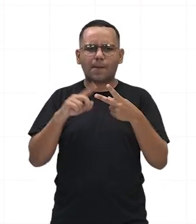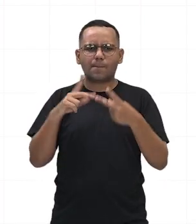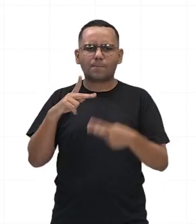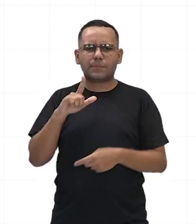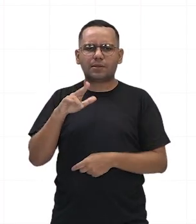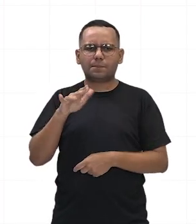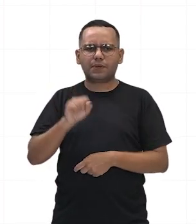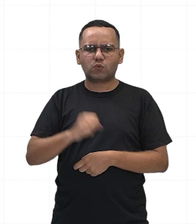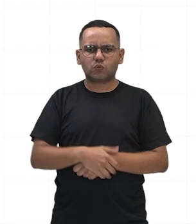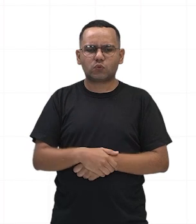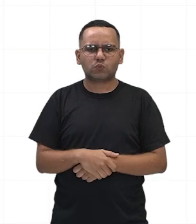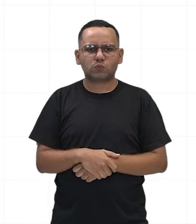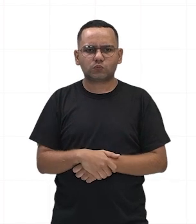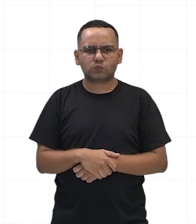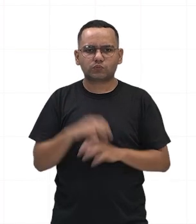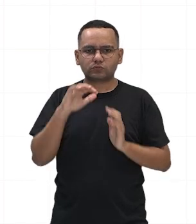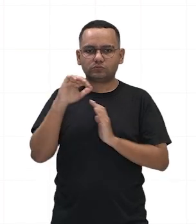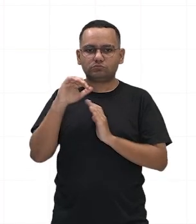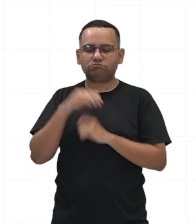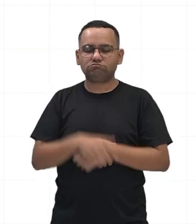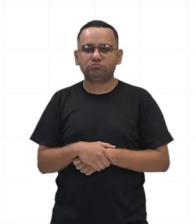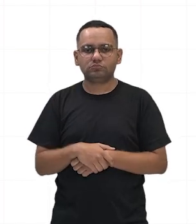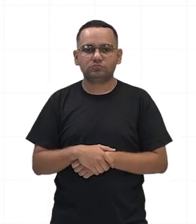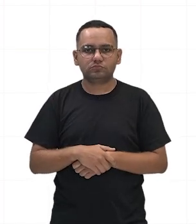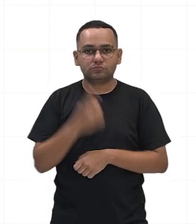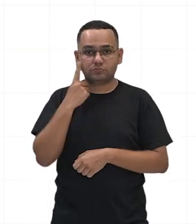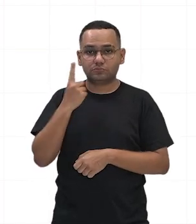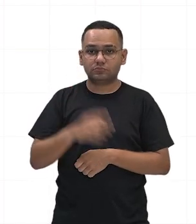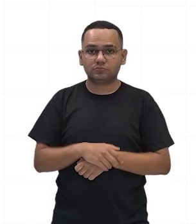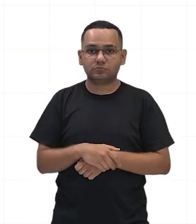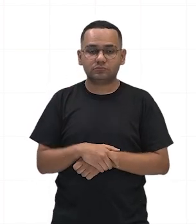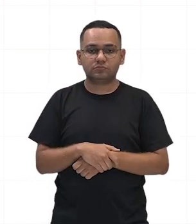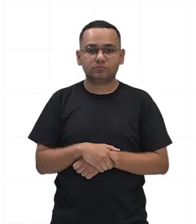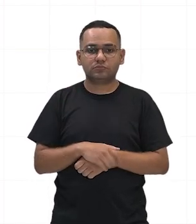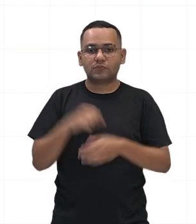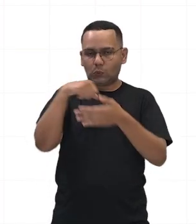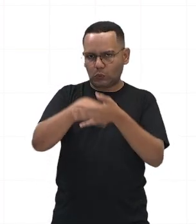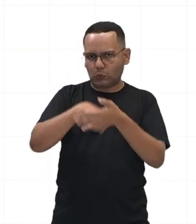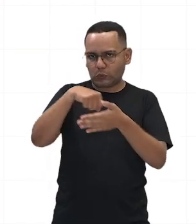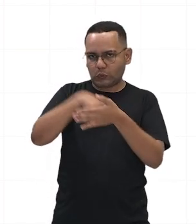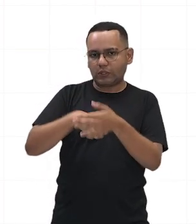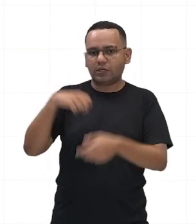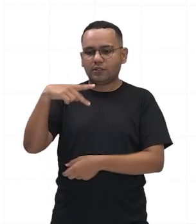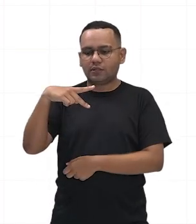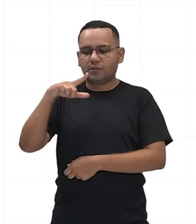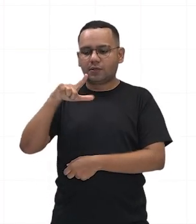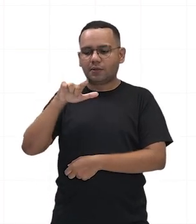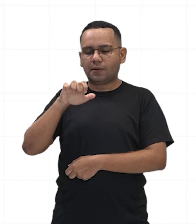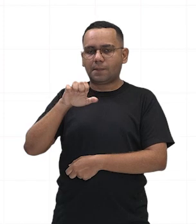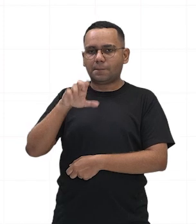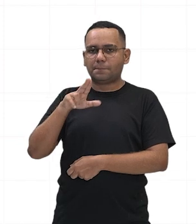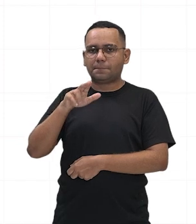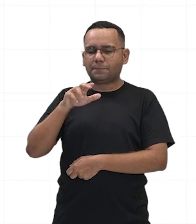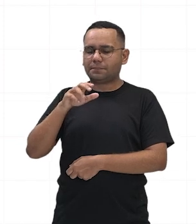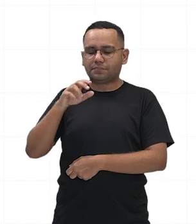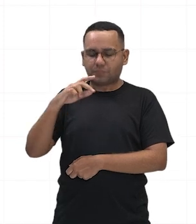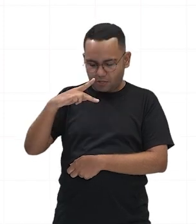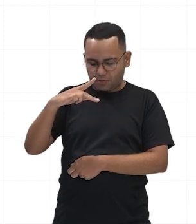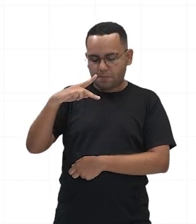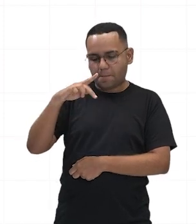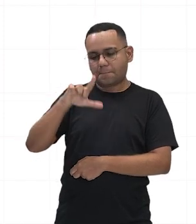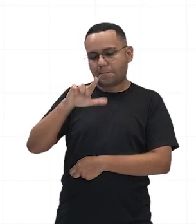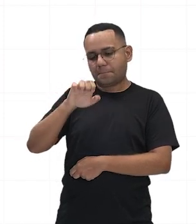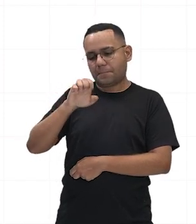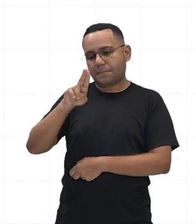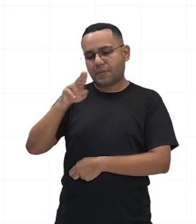lutas da plebe. A luta das plebes. A grande desigualdade de direitos entre patrícios e plebeus,